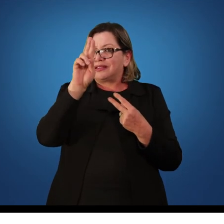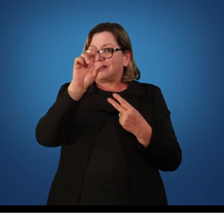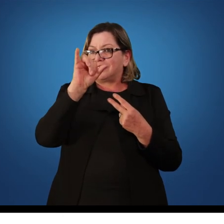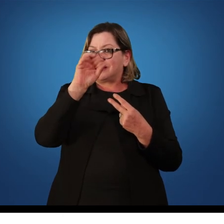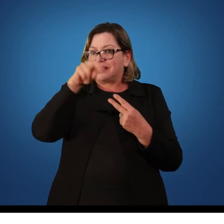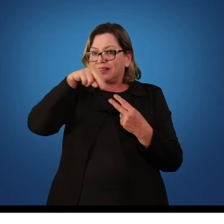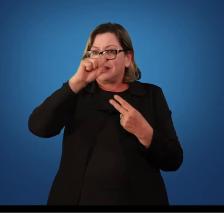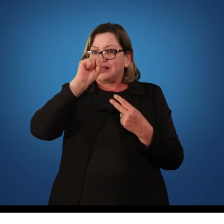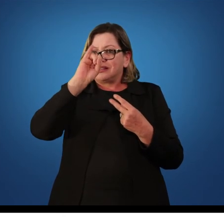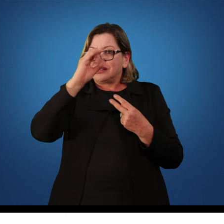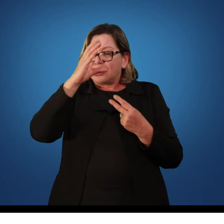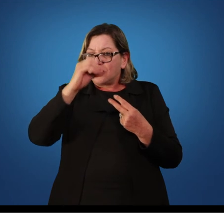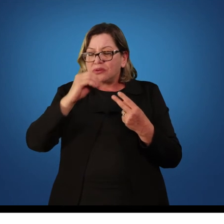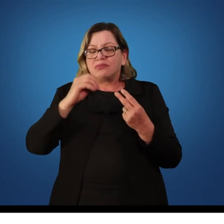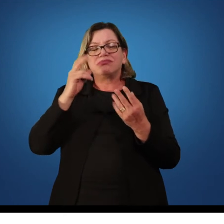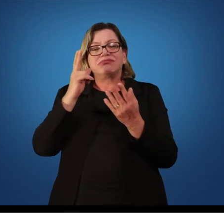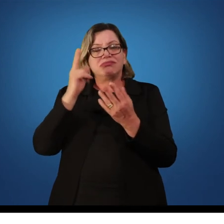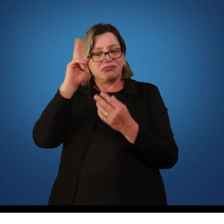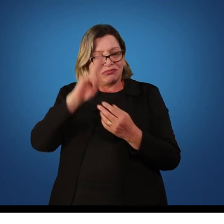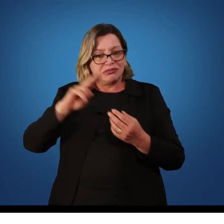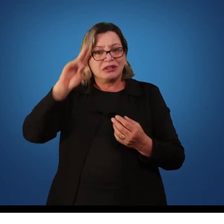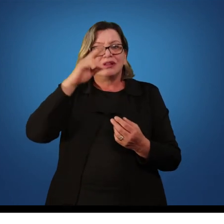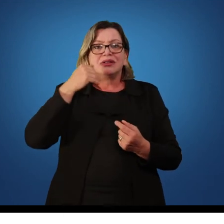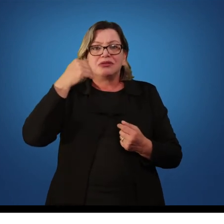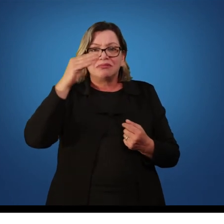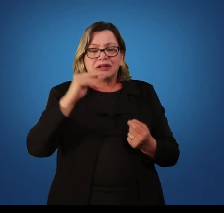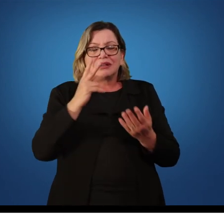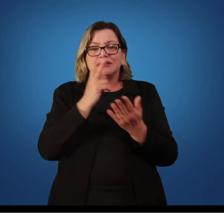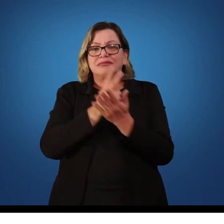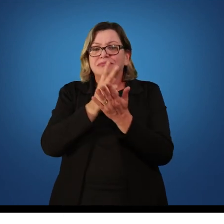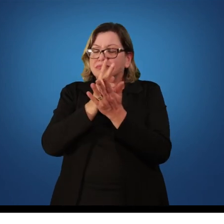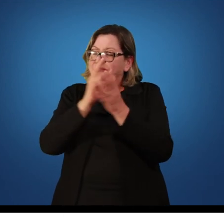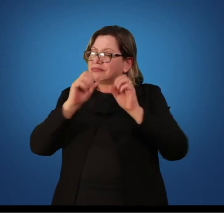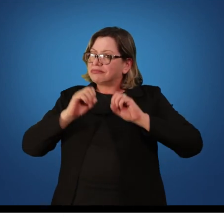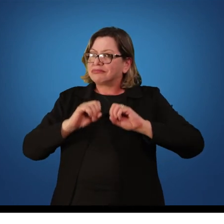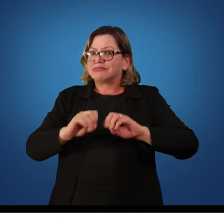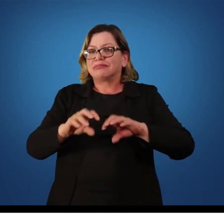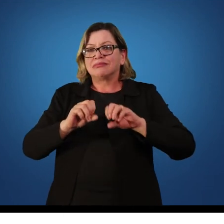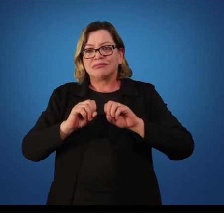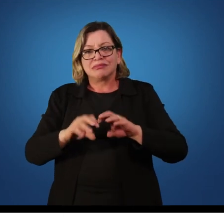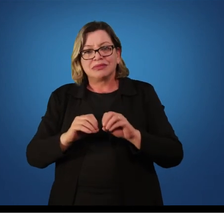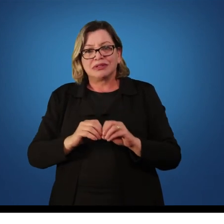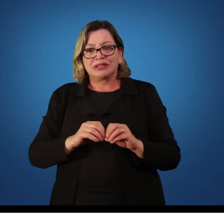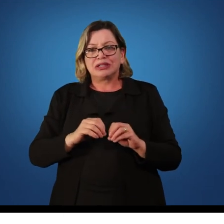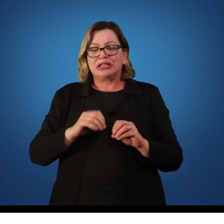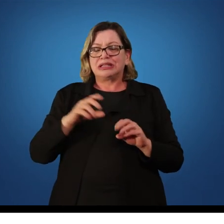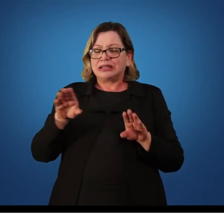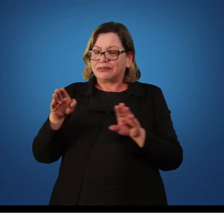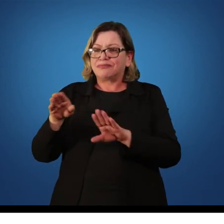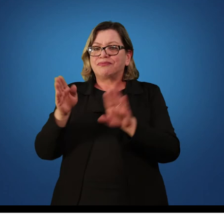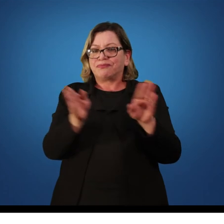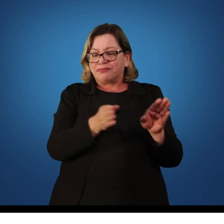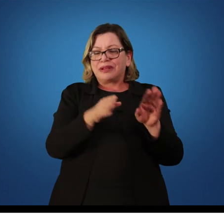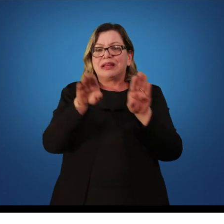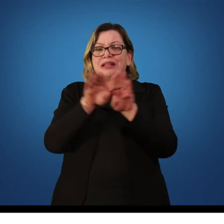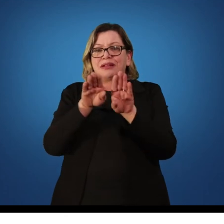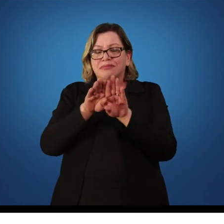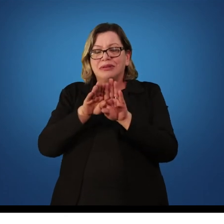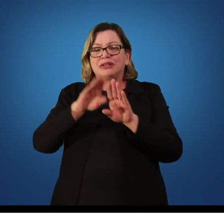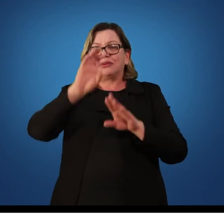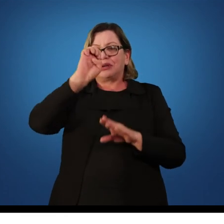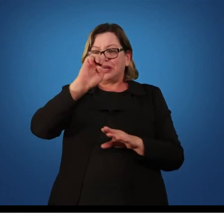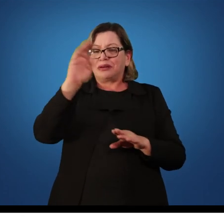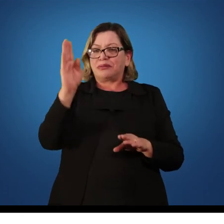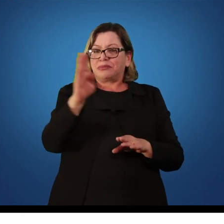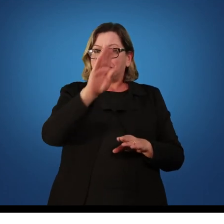variáveis para os seus alunos durante as aulas. E no e-book eu trago alguns vídeos que